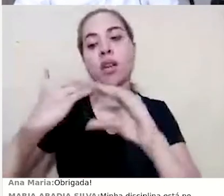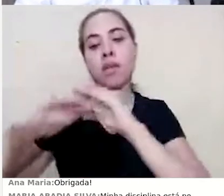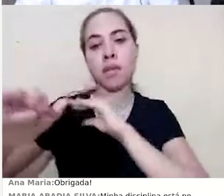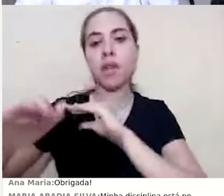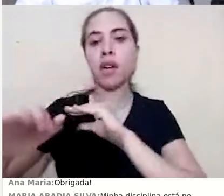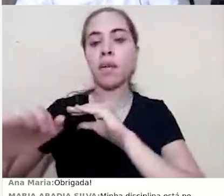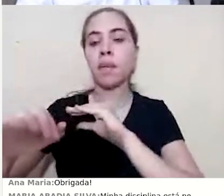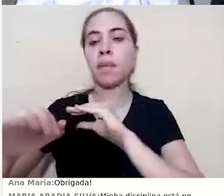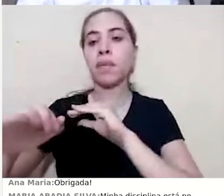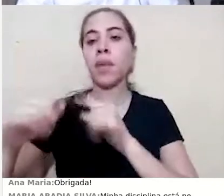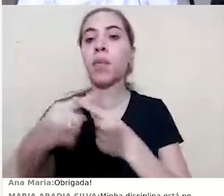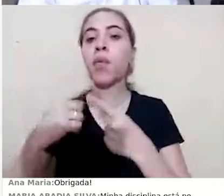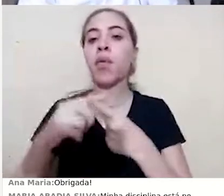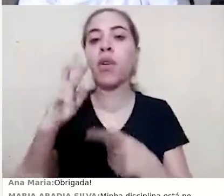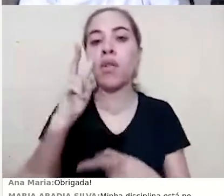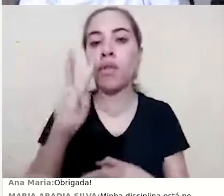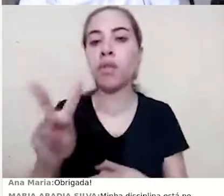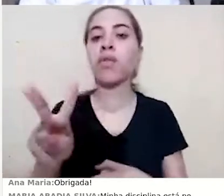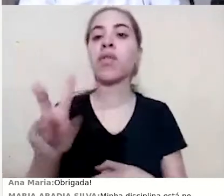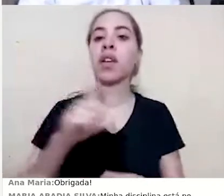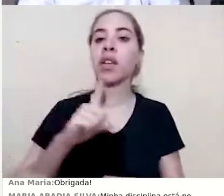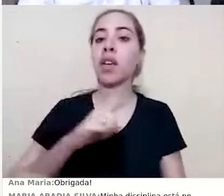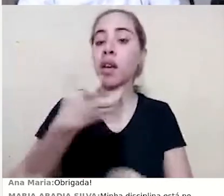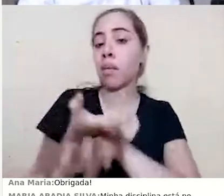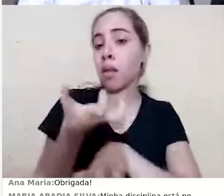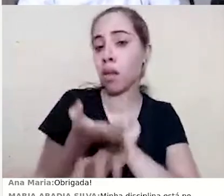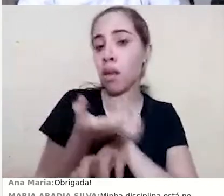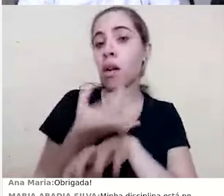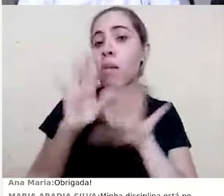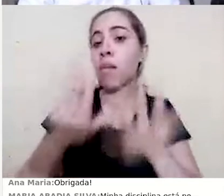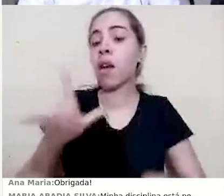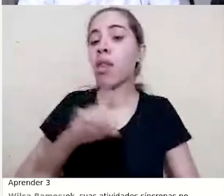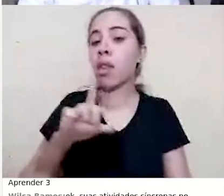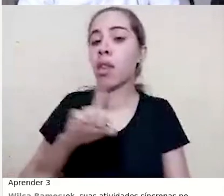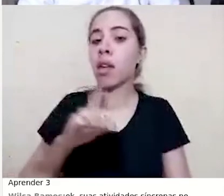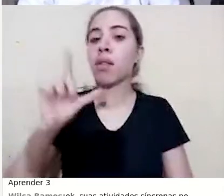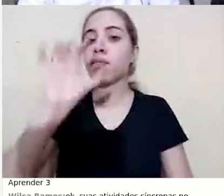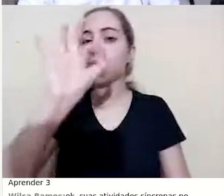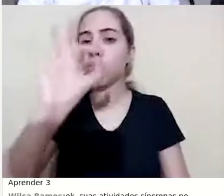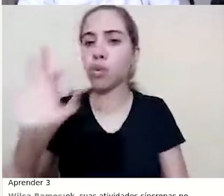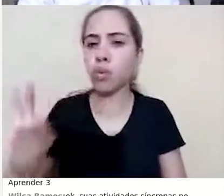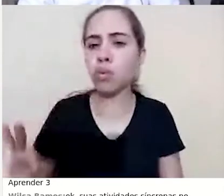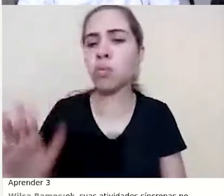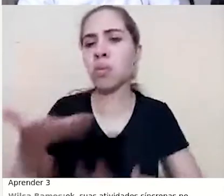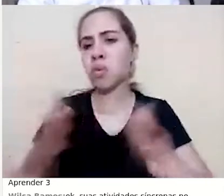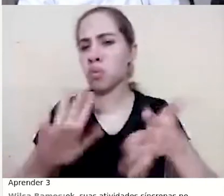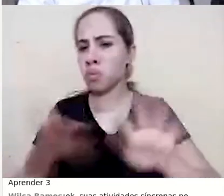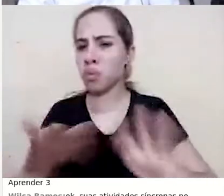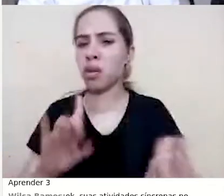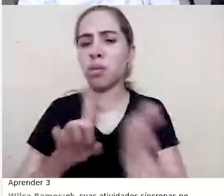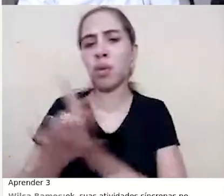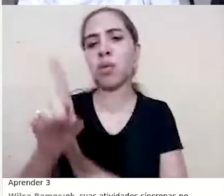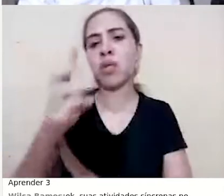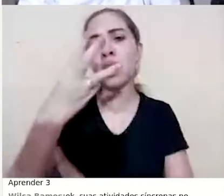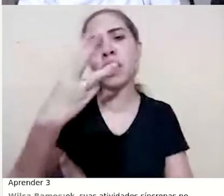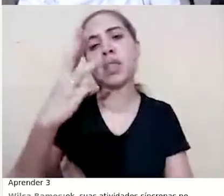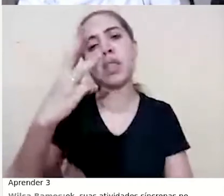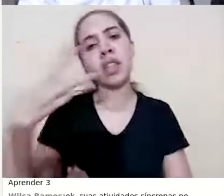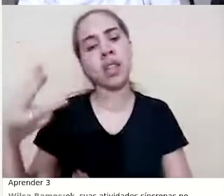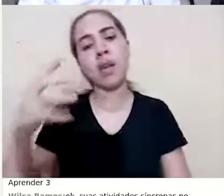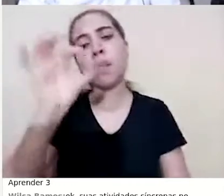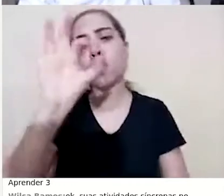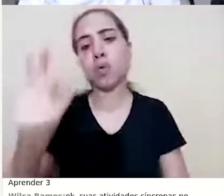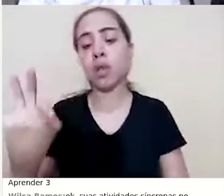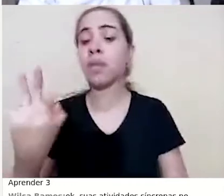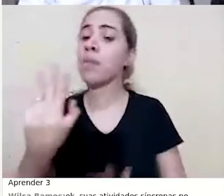existem três questionários nessa disciplina, mas ele me dá um número em percentual. Então, enviou questionários de 33%. Mas, nesse